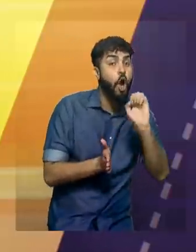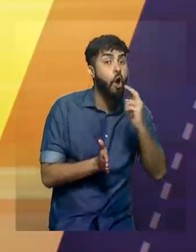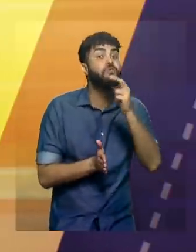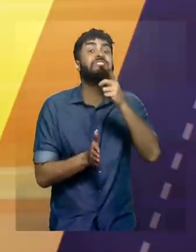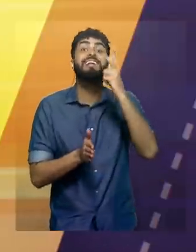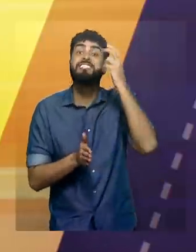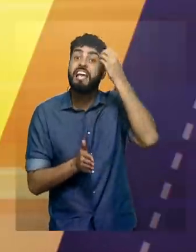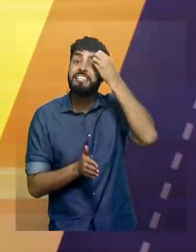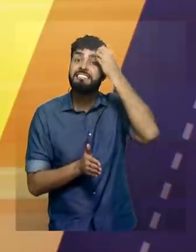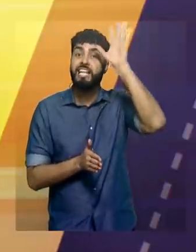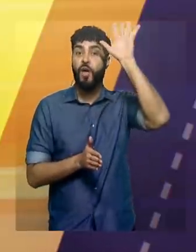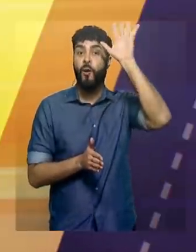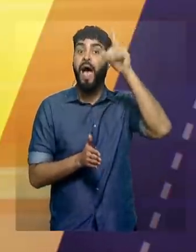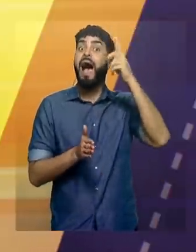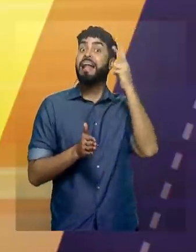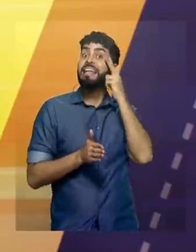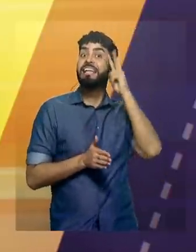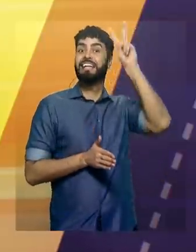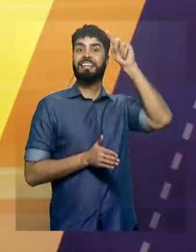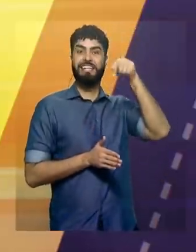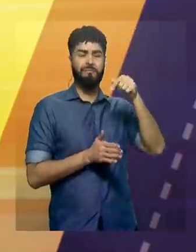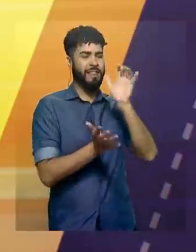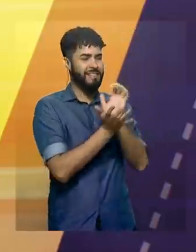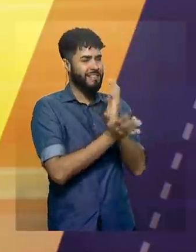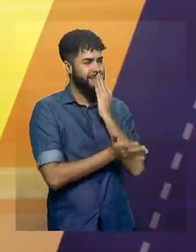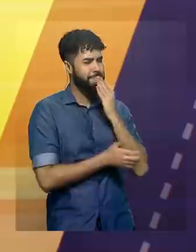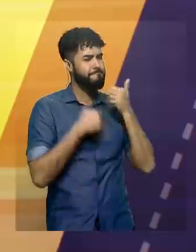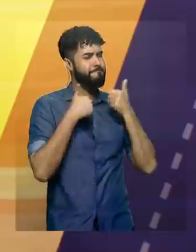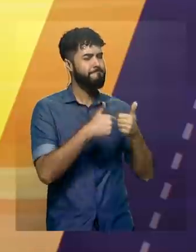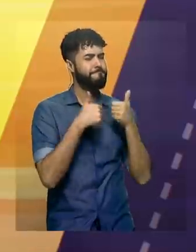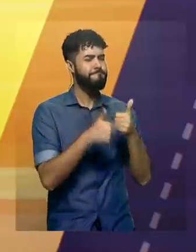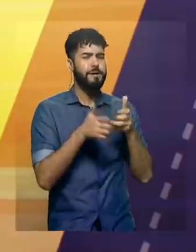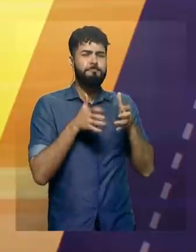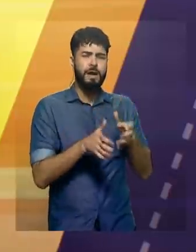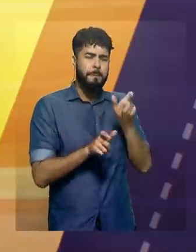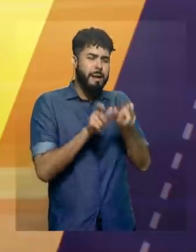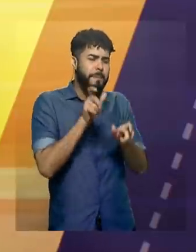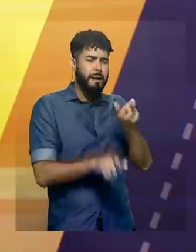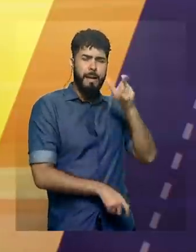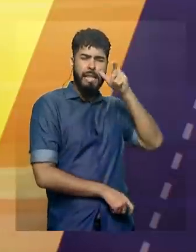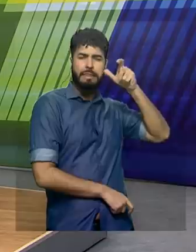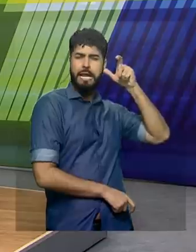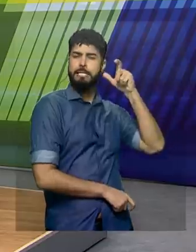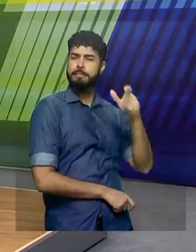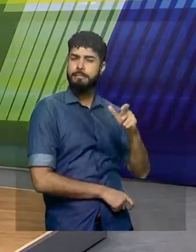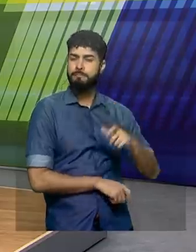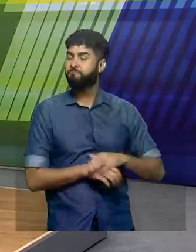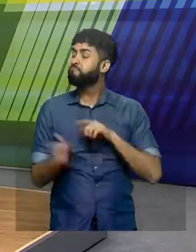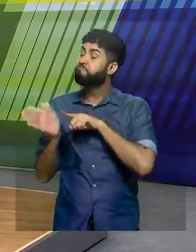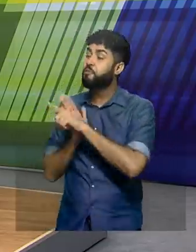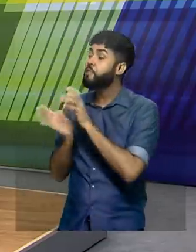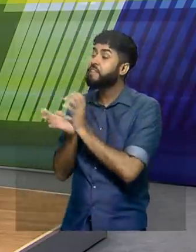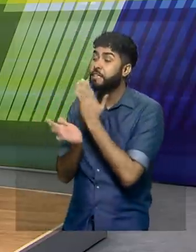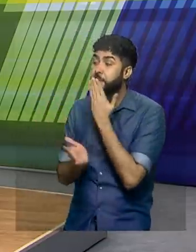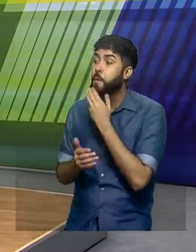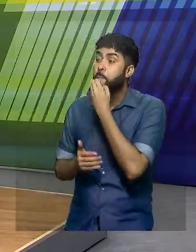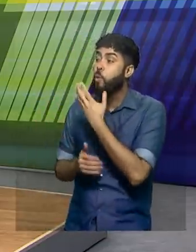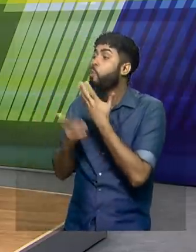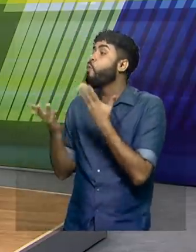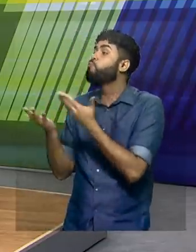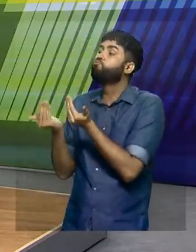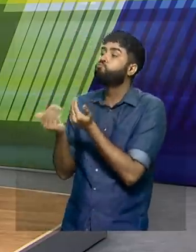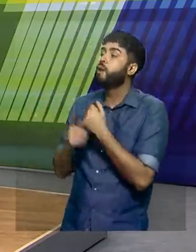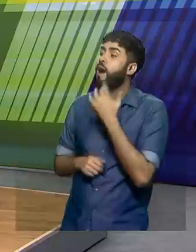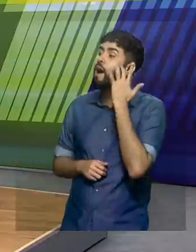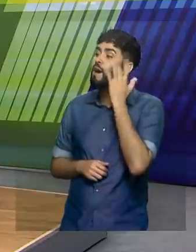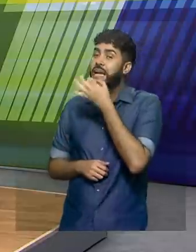de times tão interessantes e com jogadores tão interessantes. Que time você destacaria, por exemplo? Olha, eu